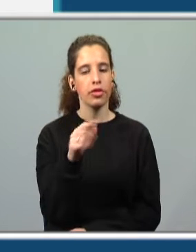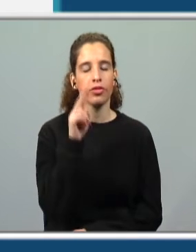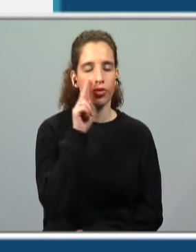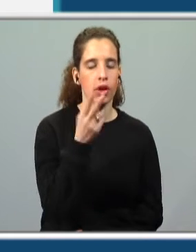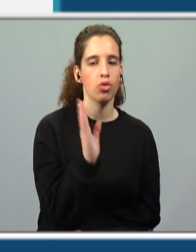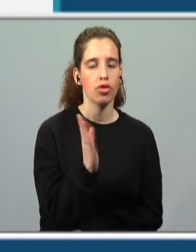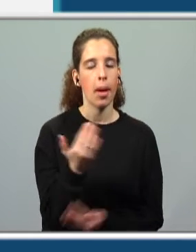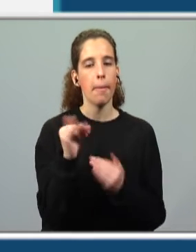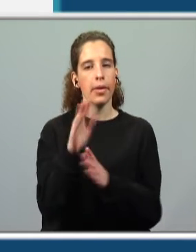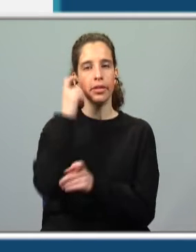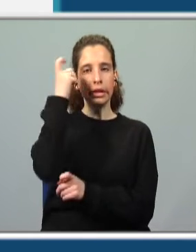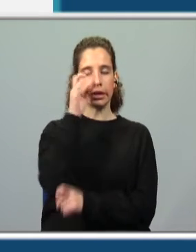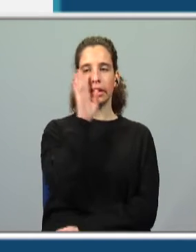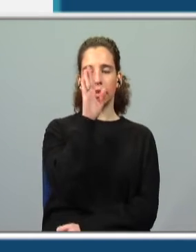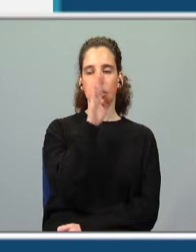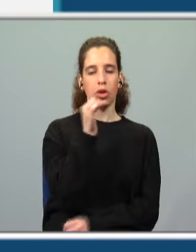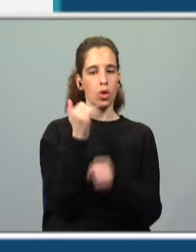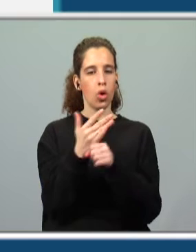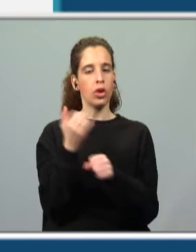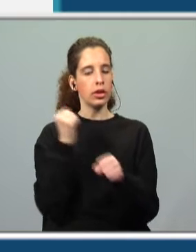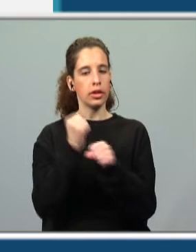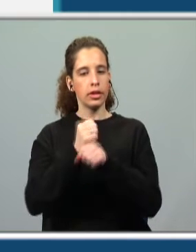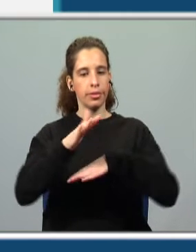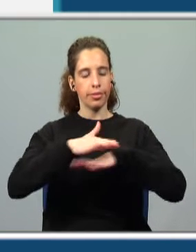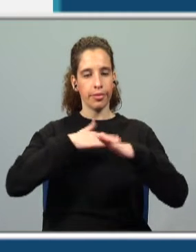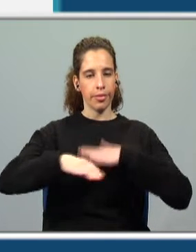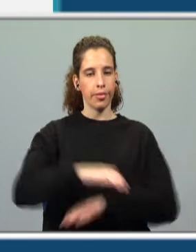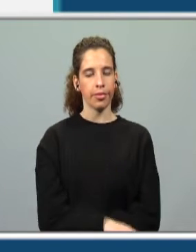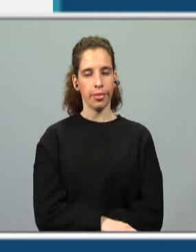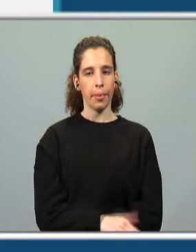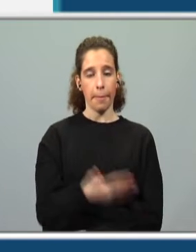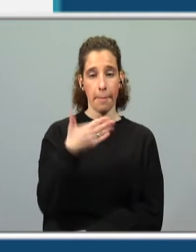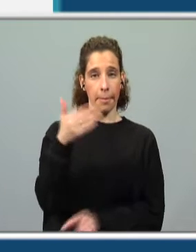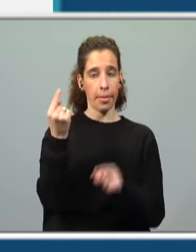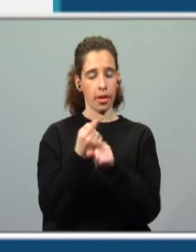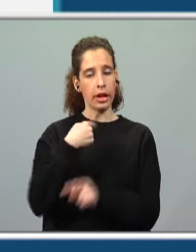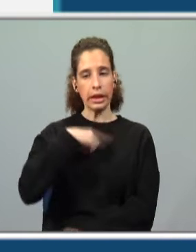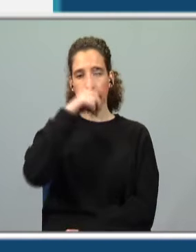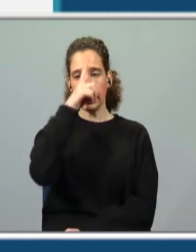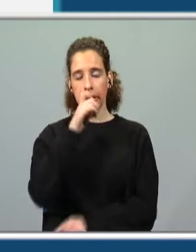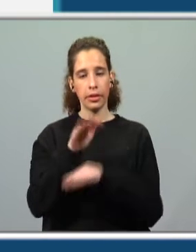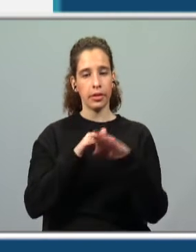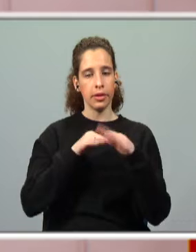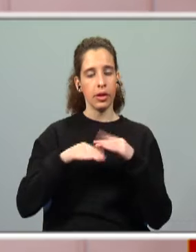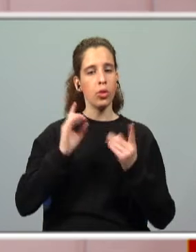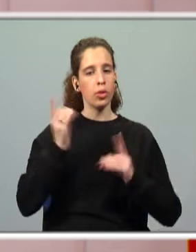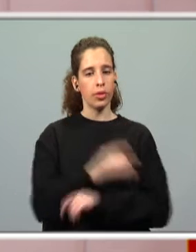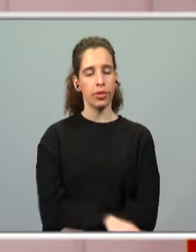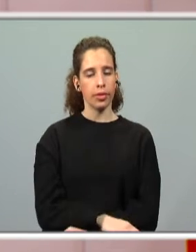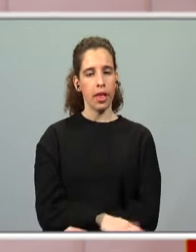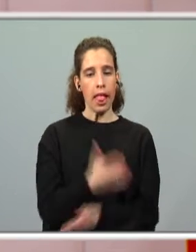viram, mas vamos pensar, se tivéssemos um outro exercício para fazer. Ora, a primeira coisa que eu me lembrei de fazer foi o quê?